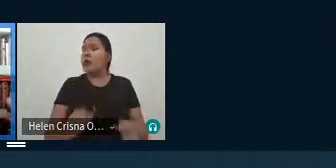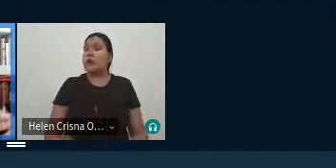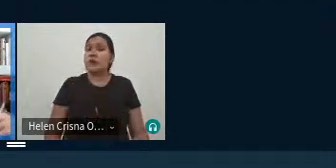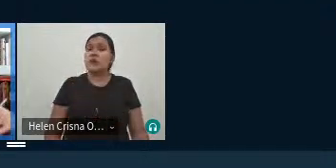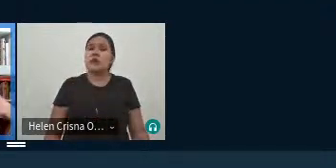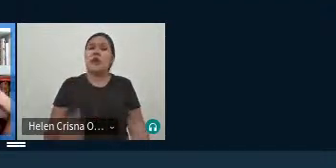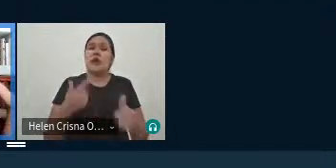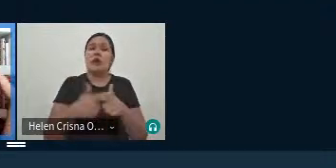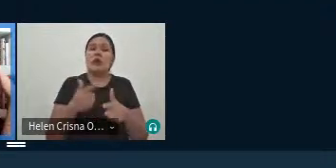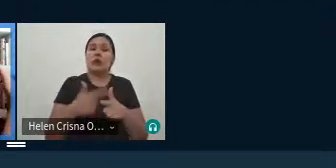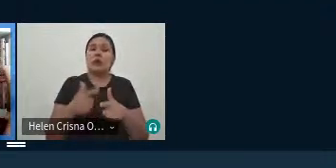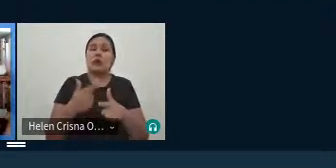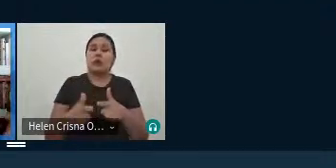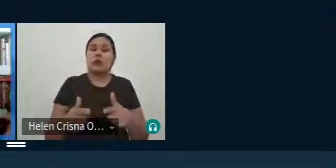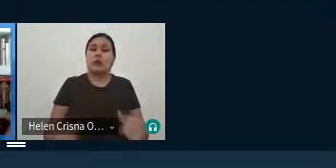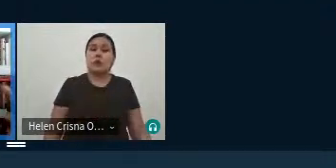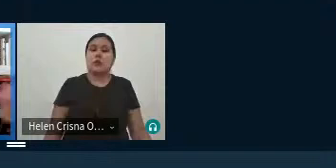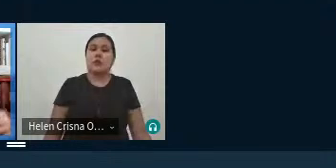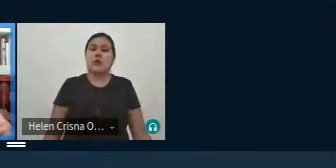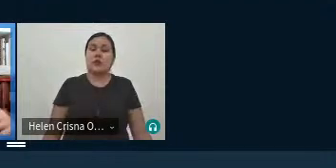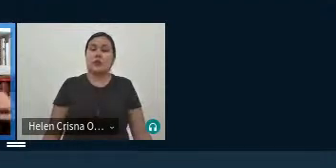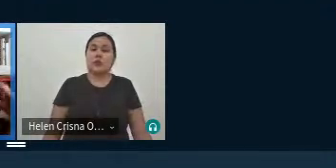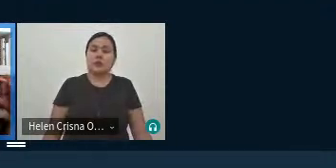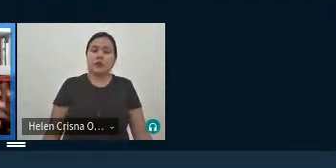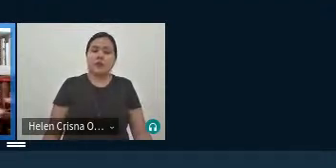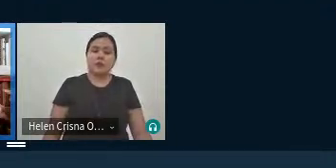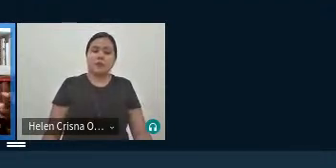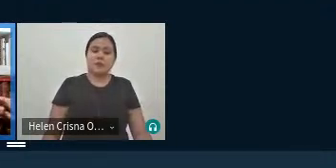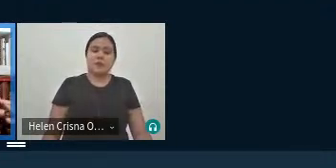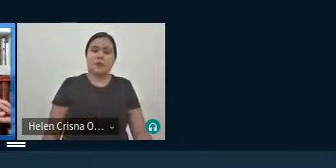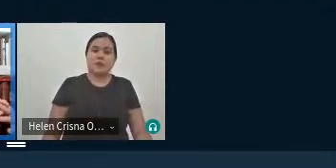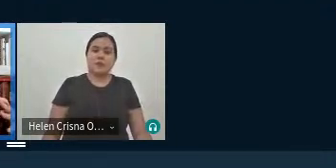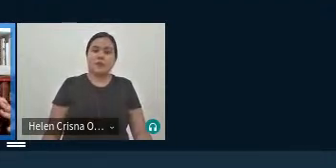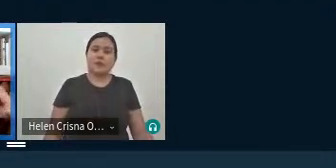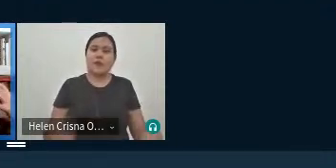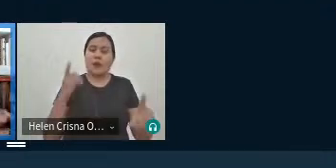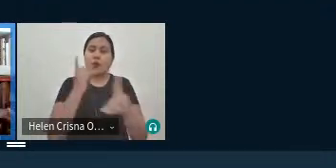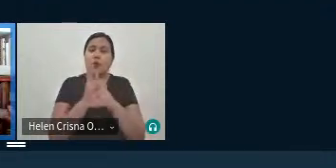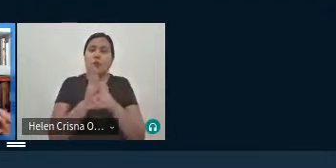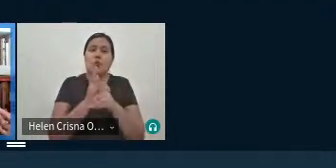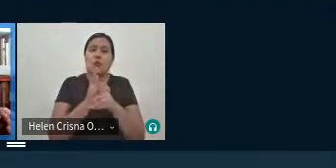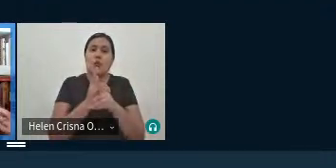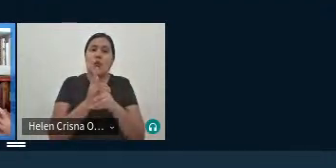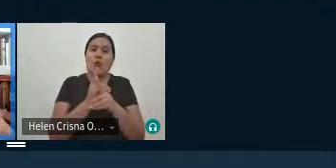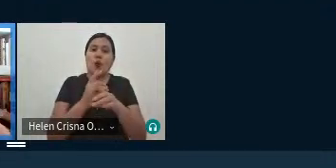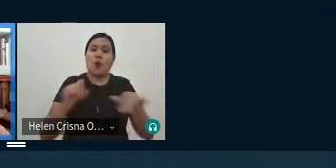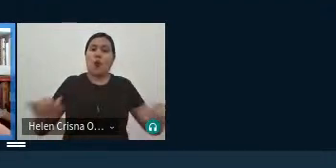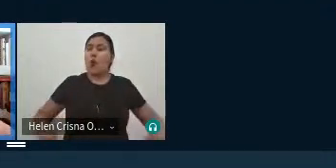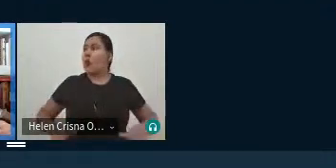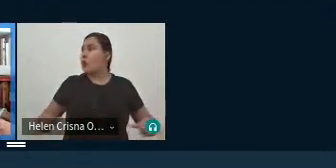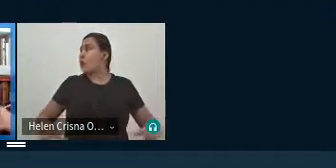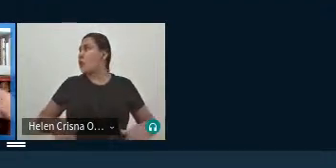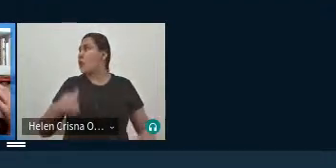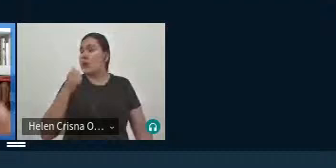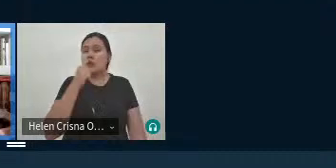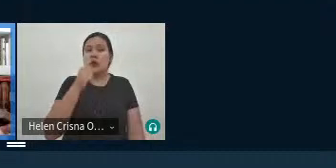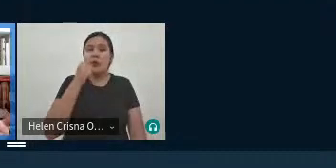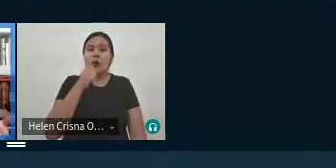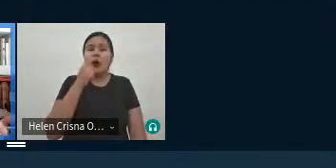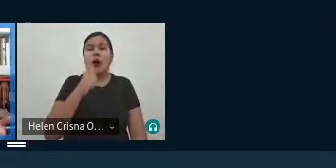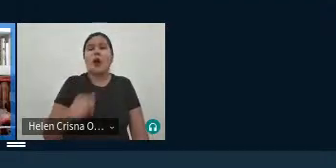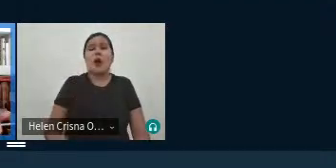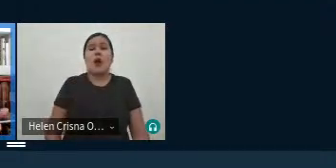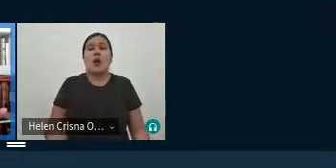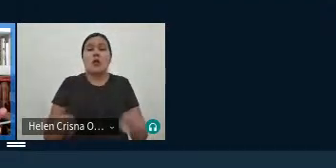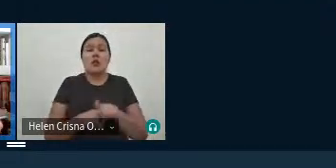problemáticas que advindas né da sofrer sofrer sofrer pelas mulheres sofrer